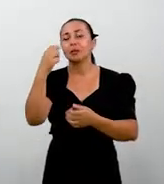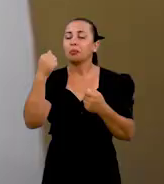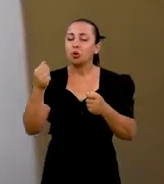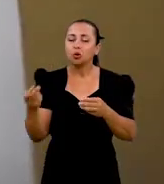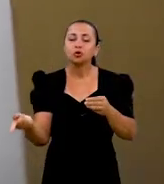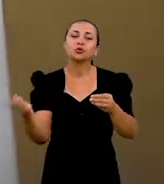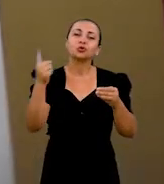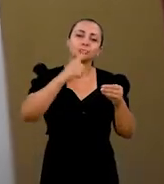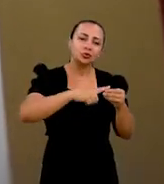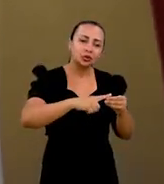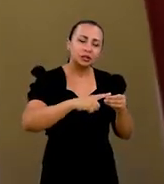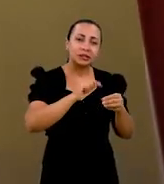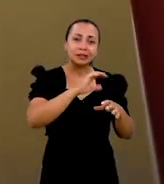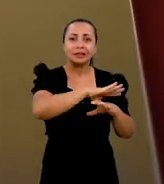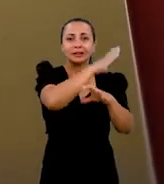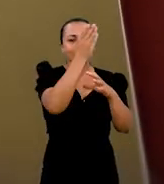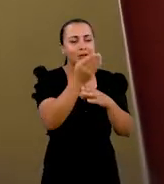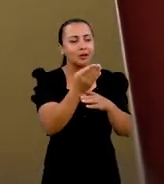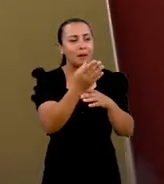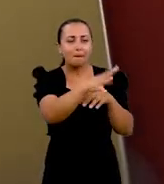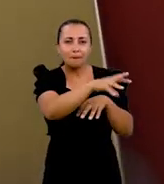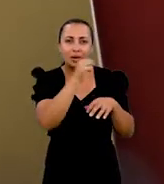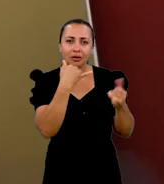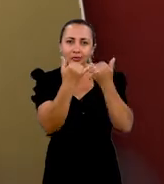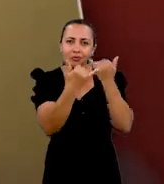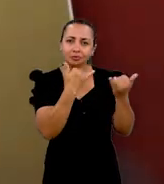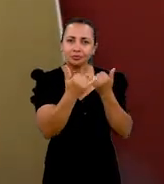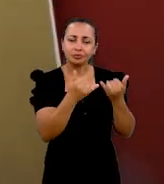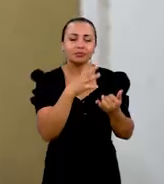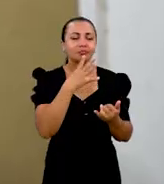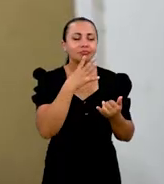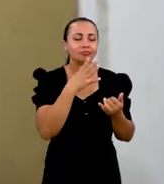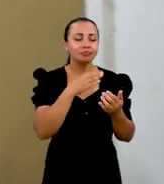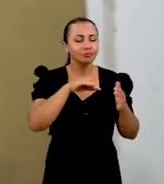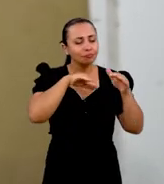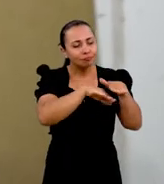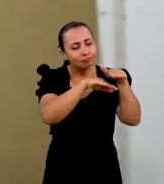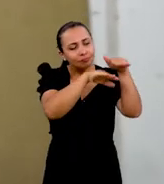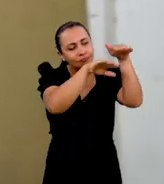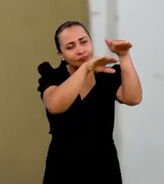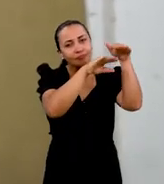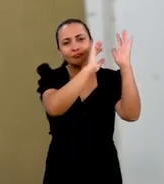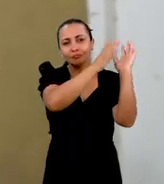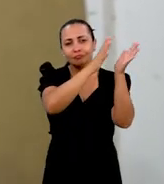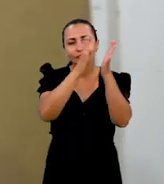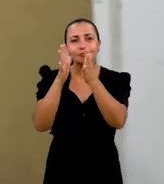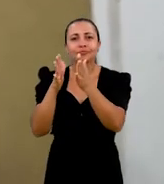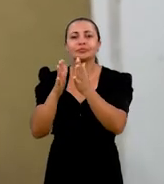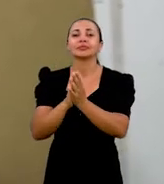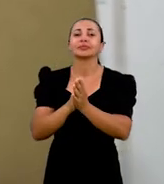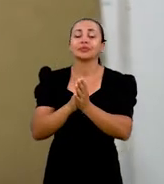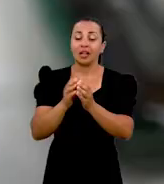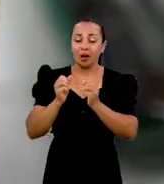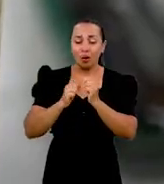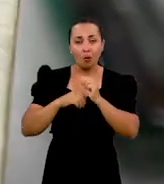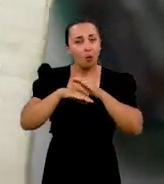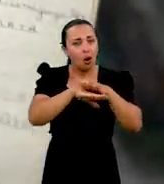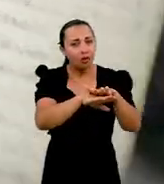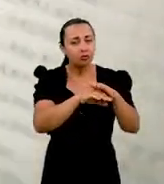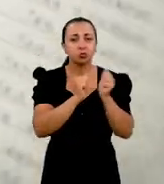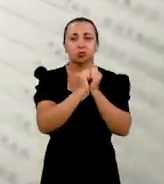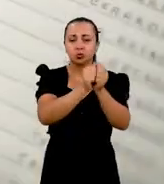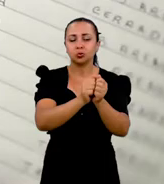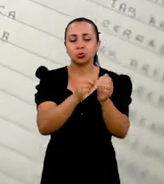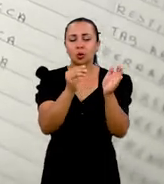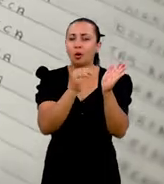natureza. Ela pode vir aqui ao herbário e pegar essas informações, que estão resguardadas junto com a amostra que